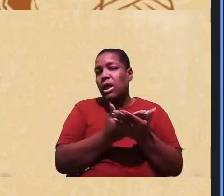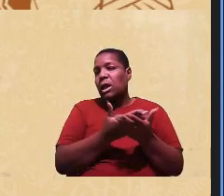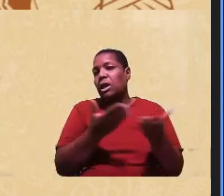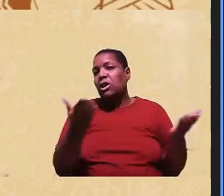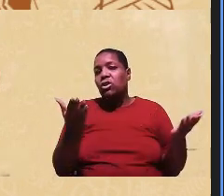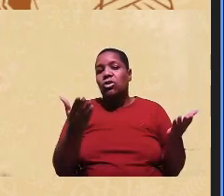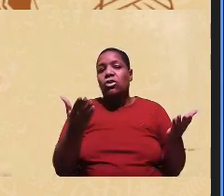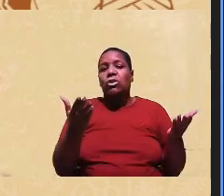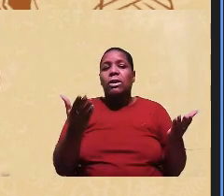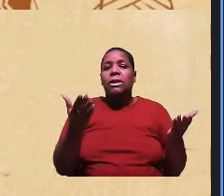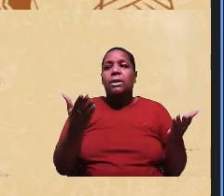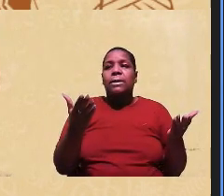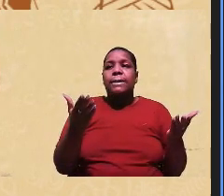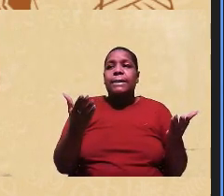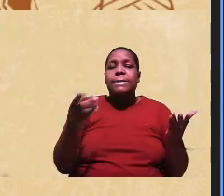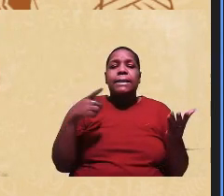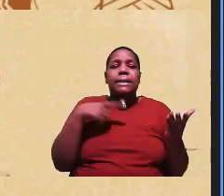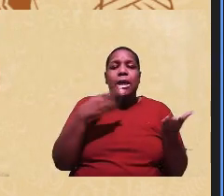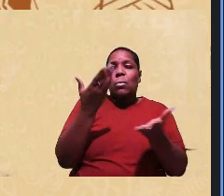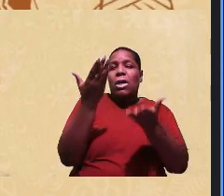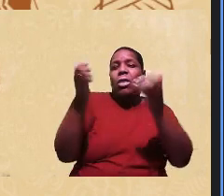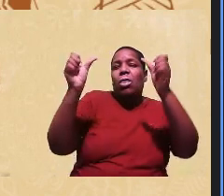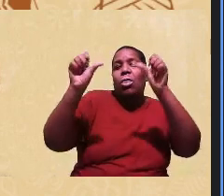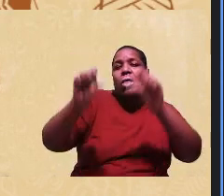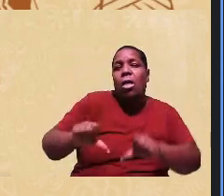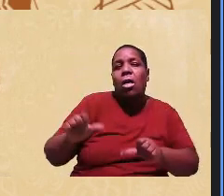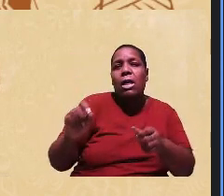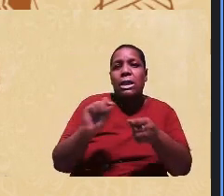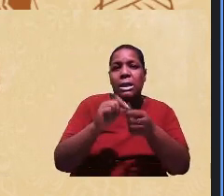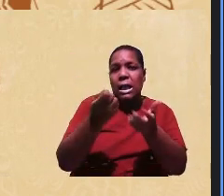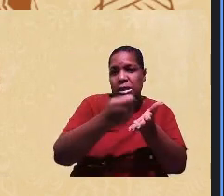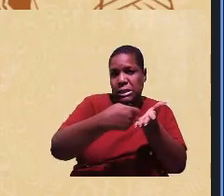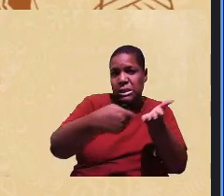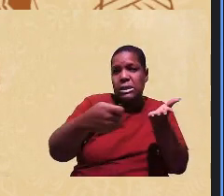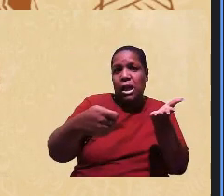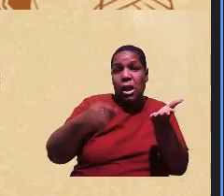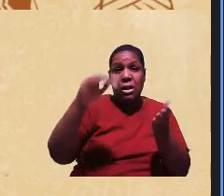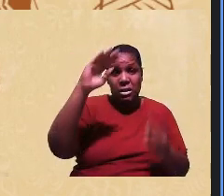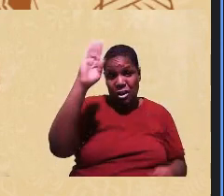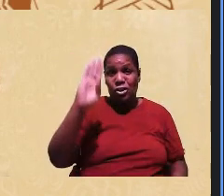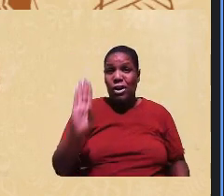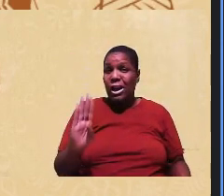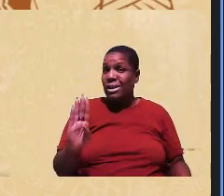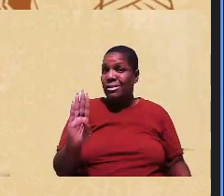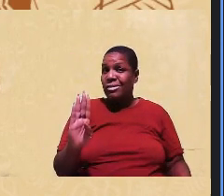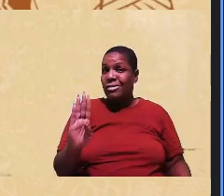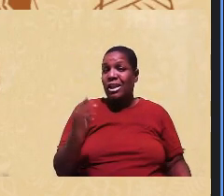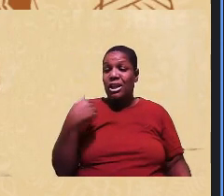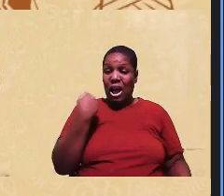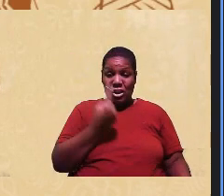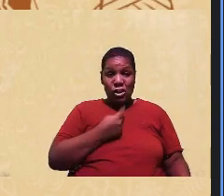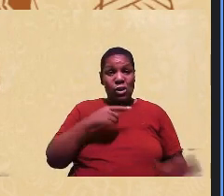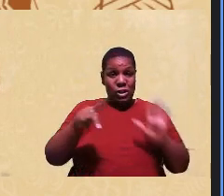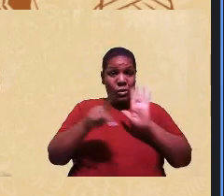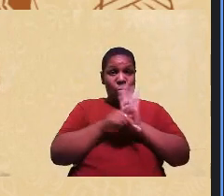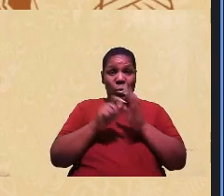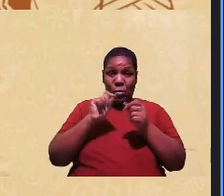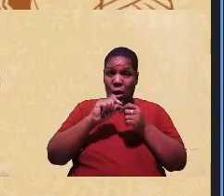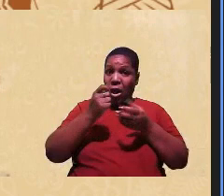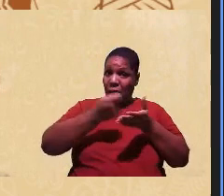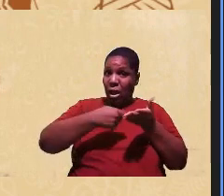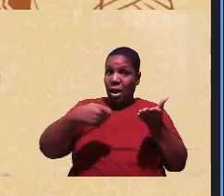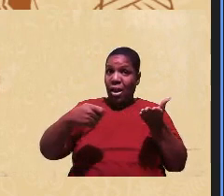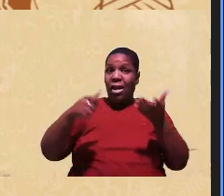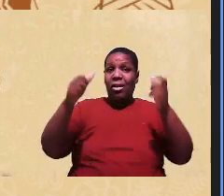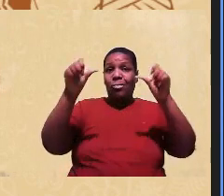e até uma desqualificação das produções nacionais das nossas produções porque ainda assim